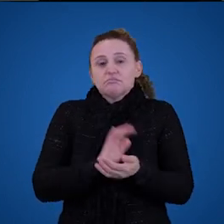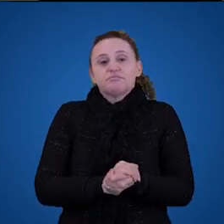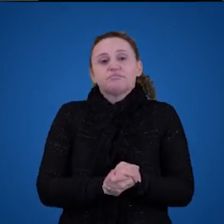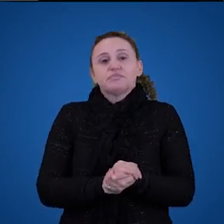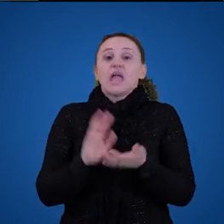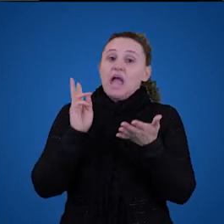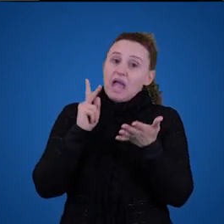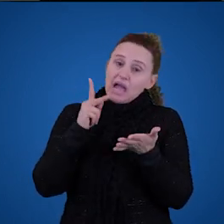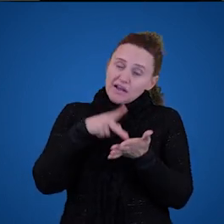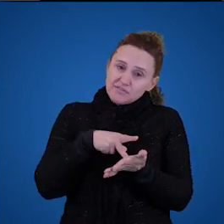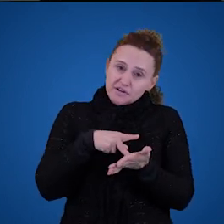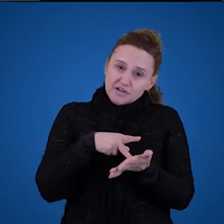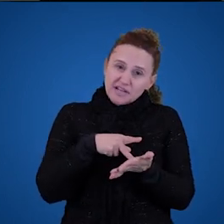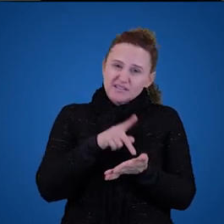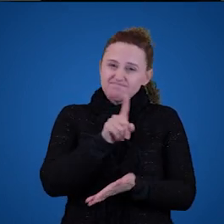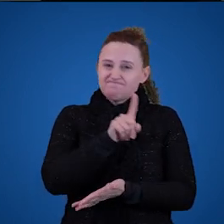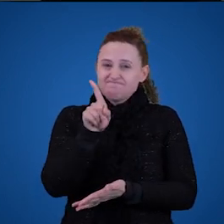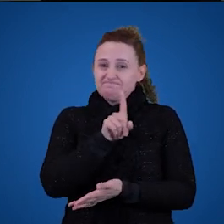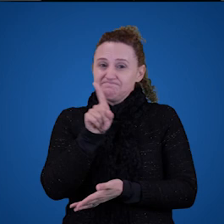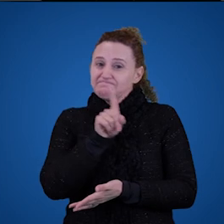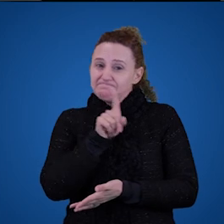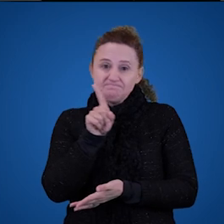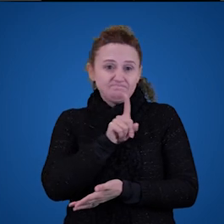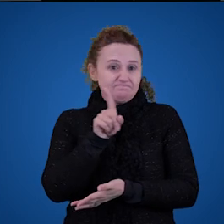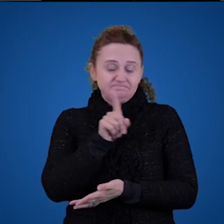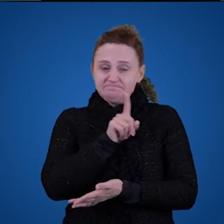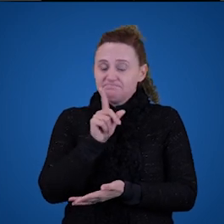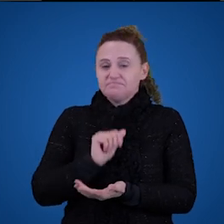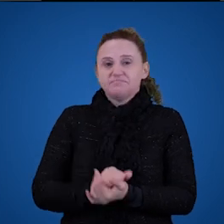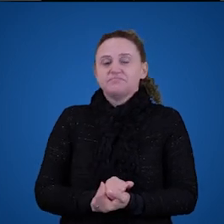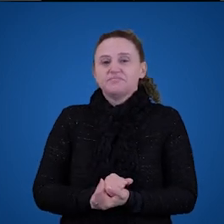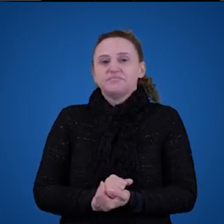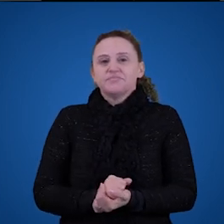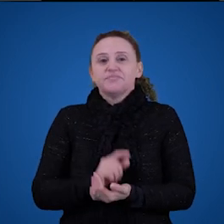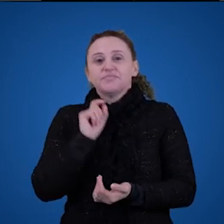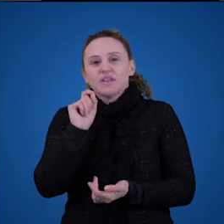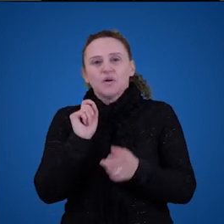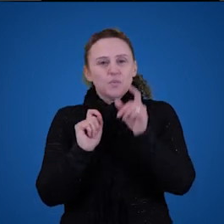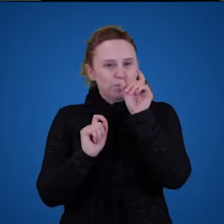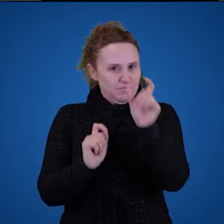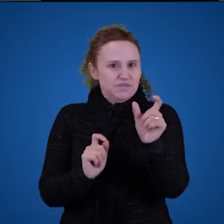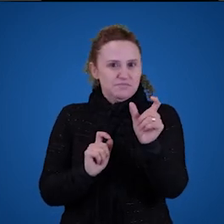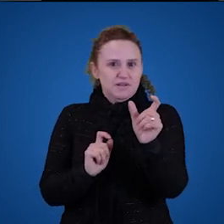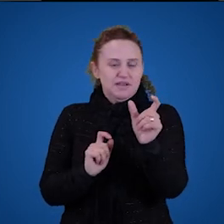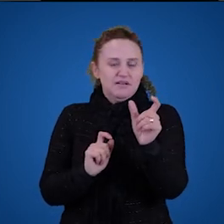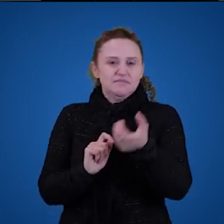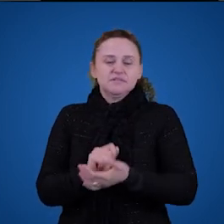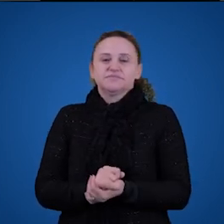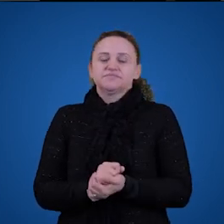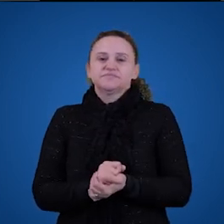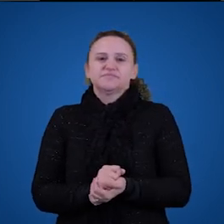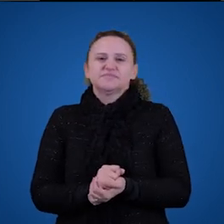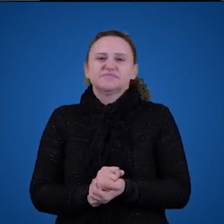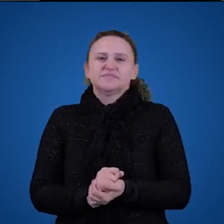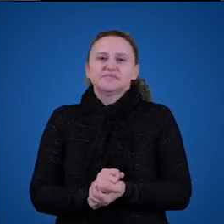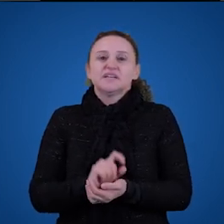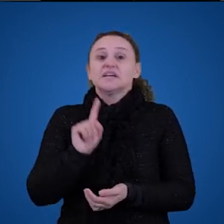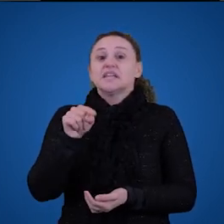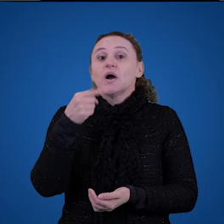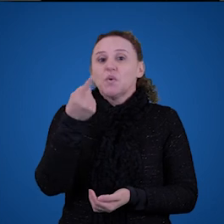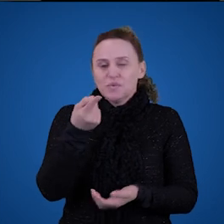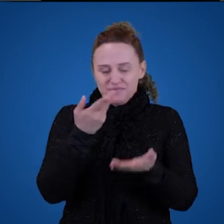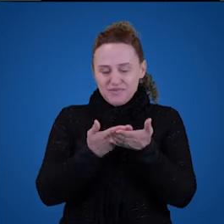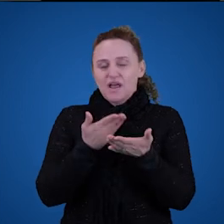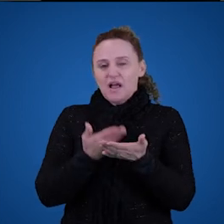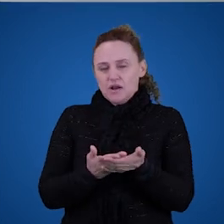A verdade é que, mesmo com essas palavras, ela falha. Mas, fica